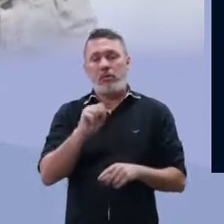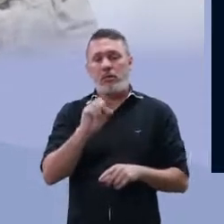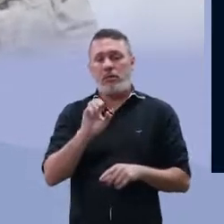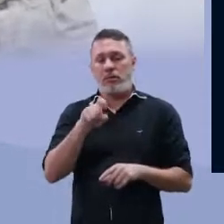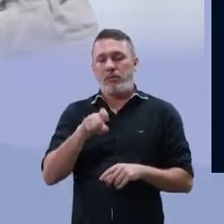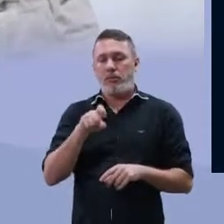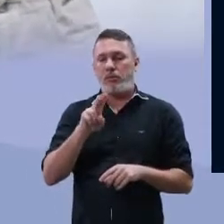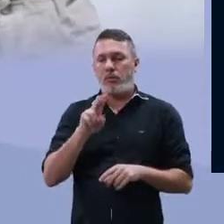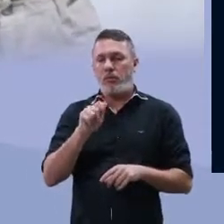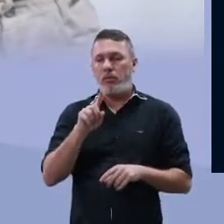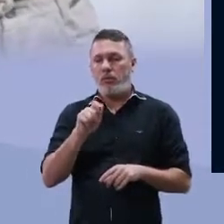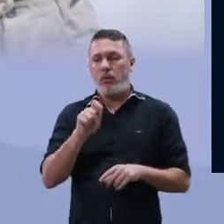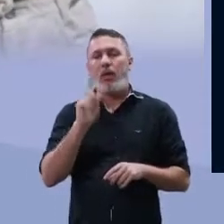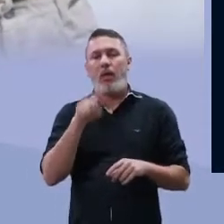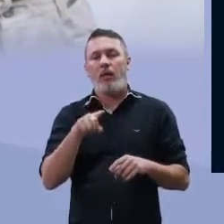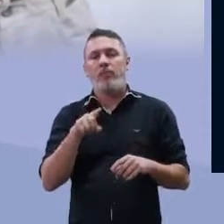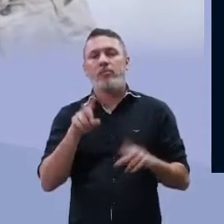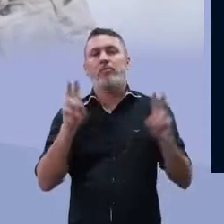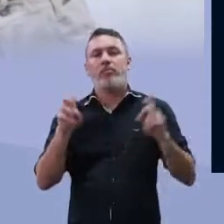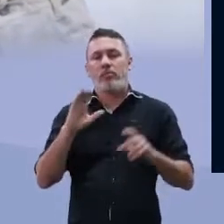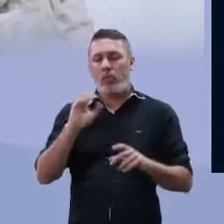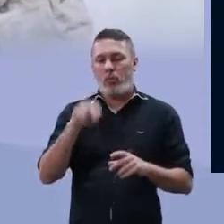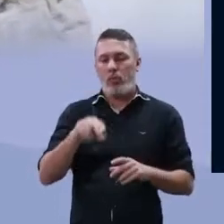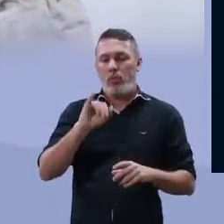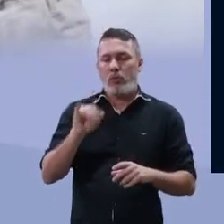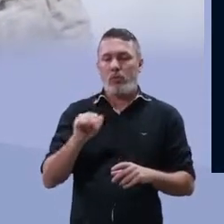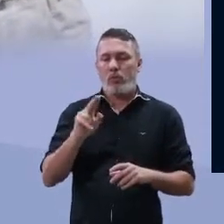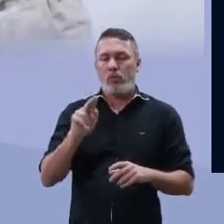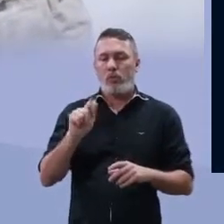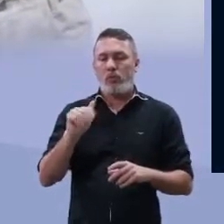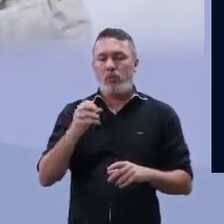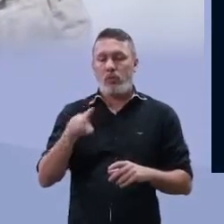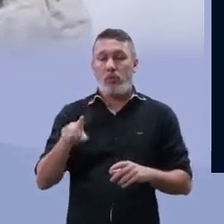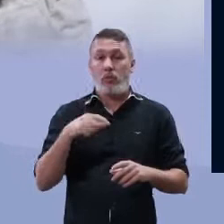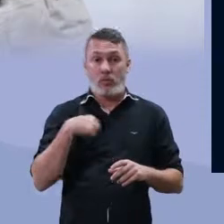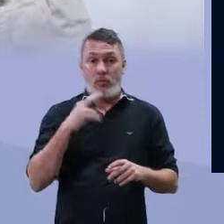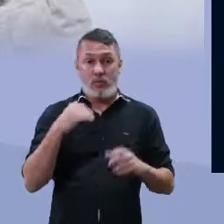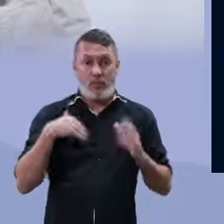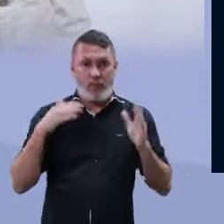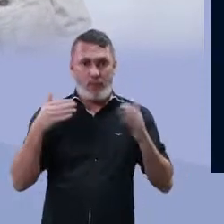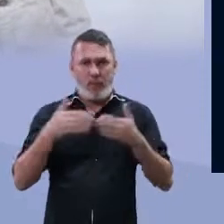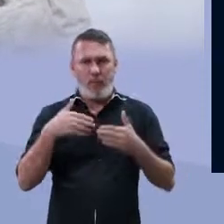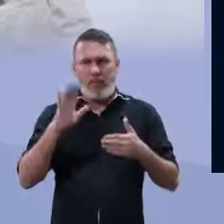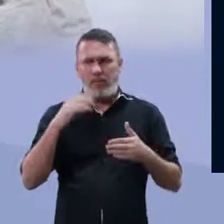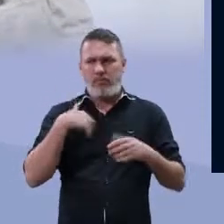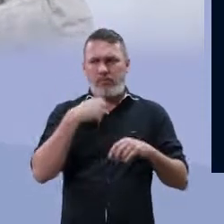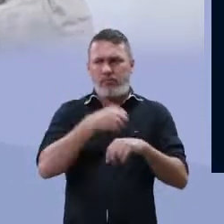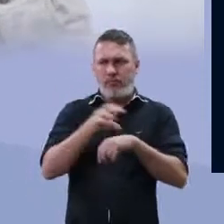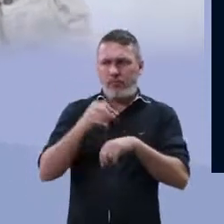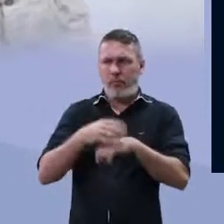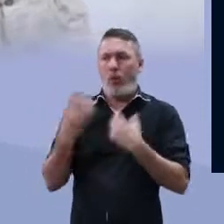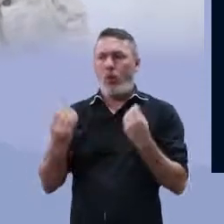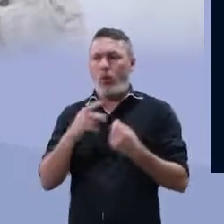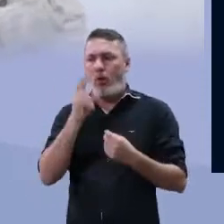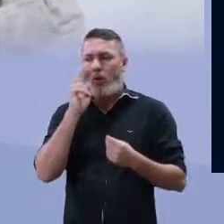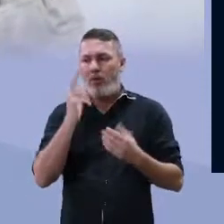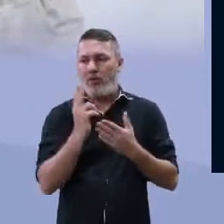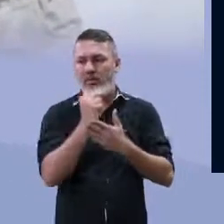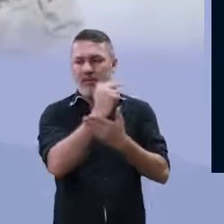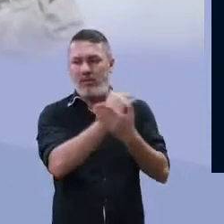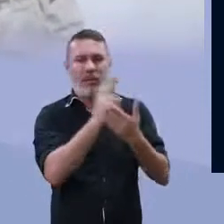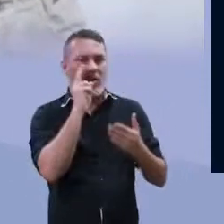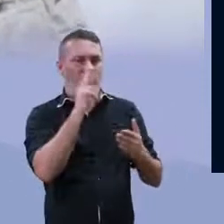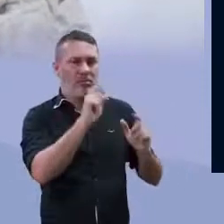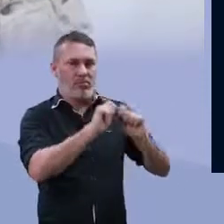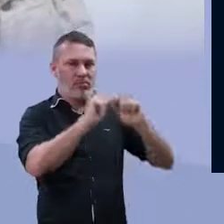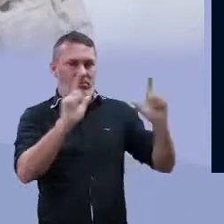Ou ela pode fazer a reprodução sexuada através da conjugação. E aqui eu vou dar um foco um pouquinho maior para a